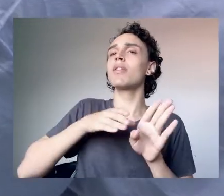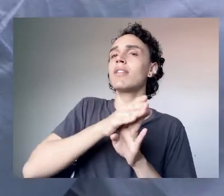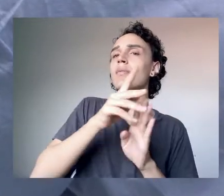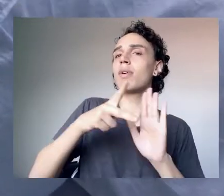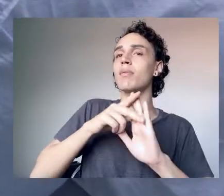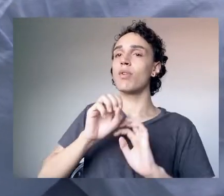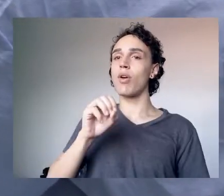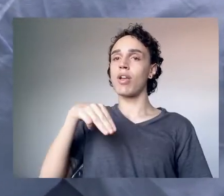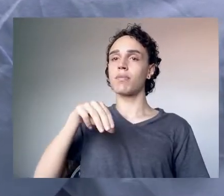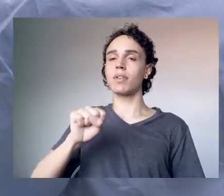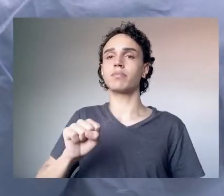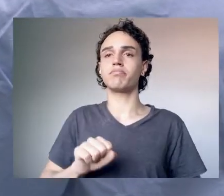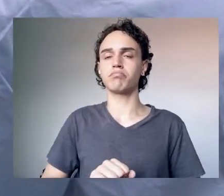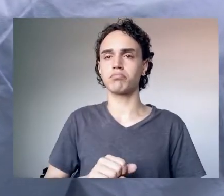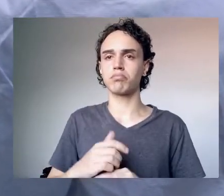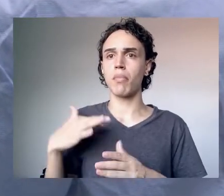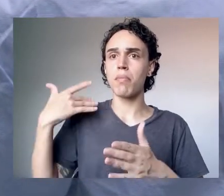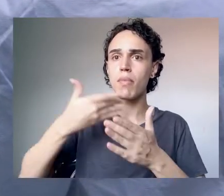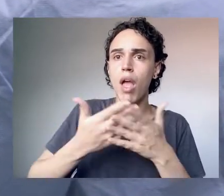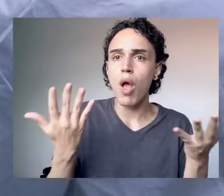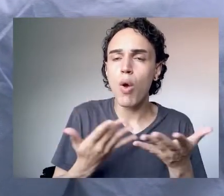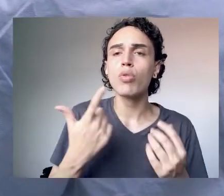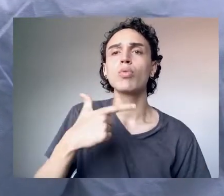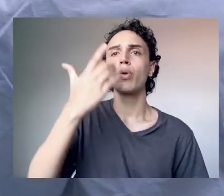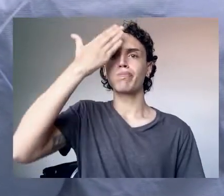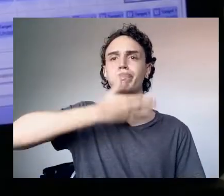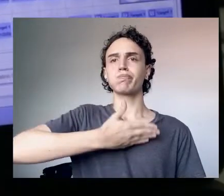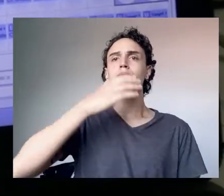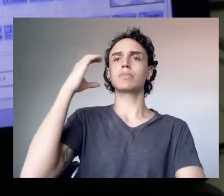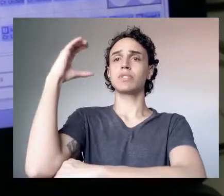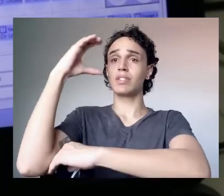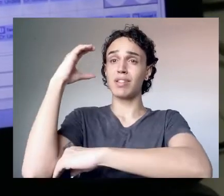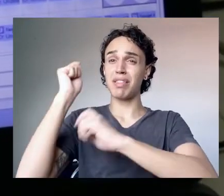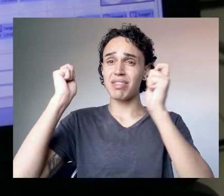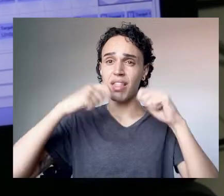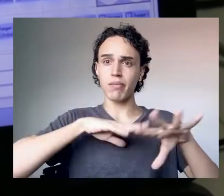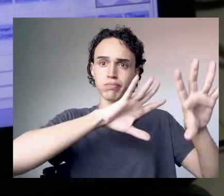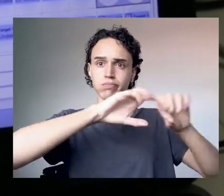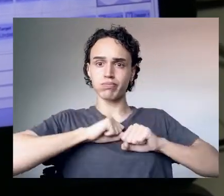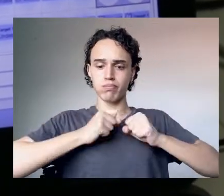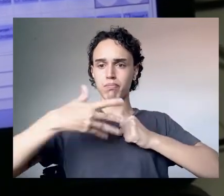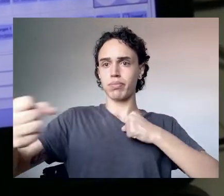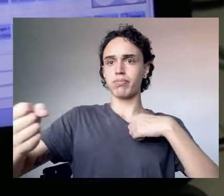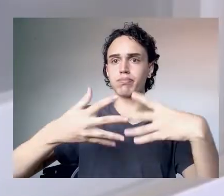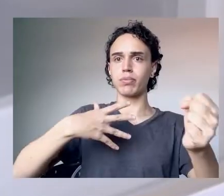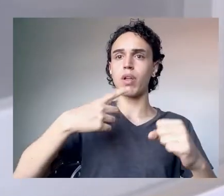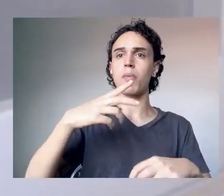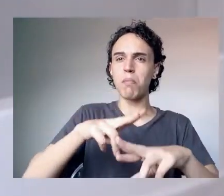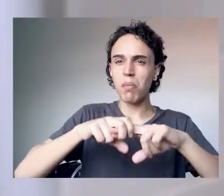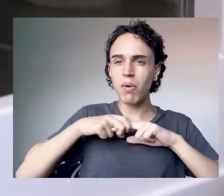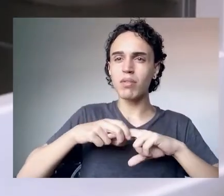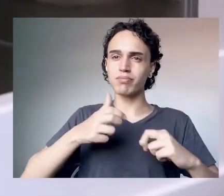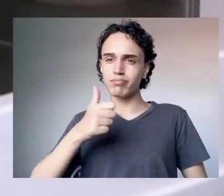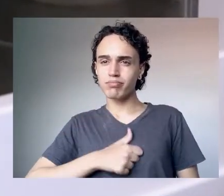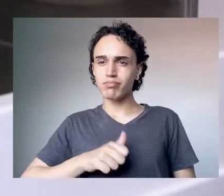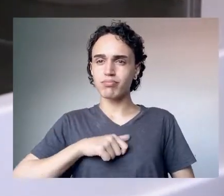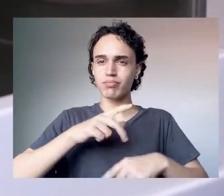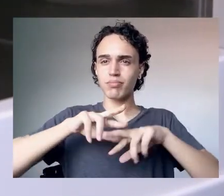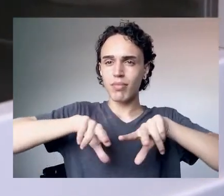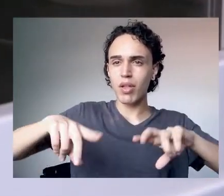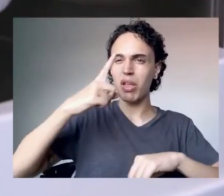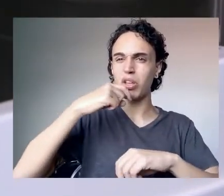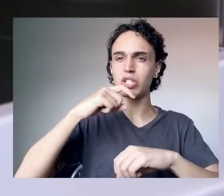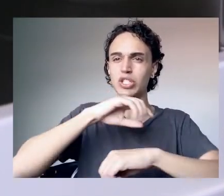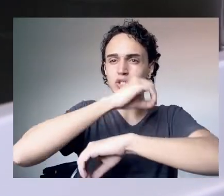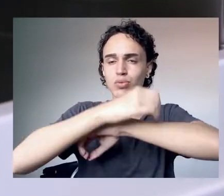Organização Mundial da Saúde. Até o momento, não há evidências científicas de que possa ocorrer a transmissão do